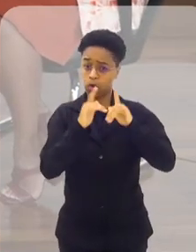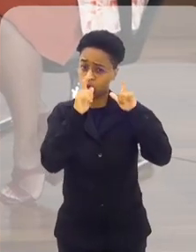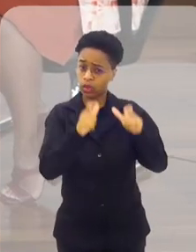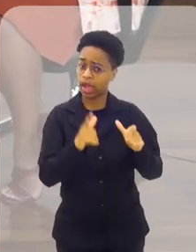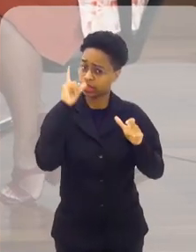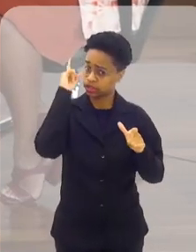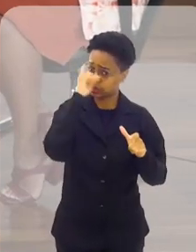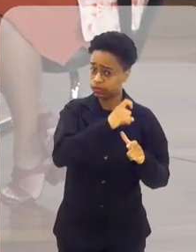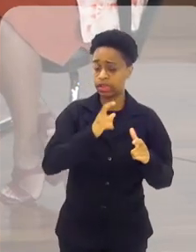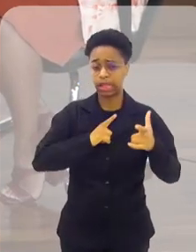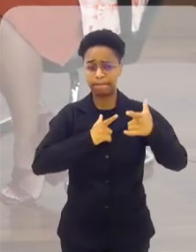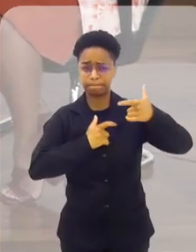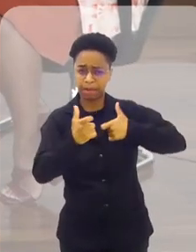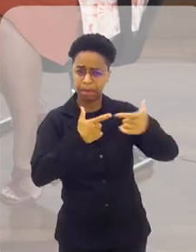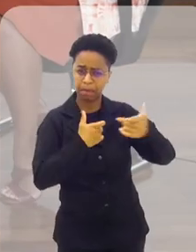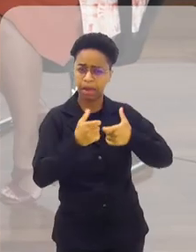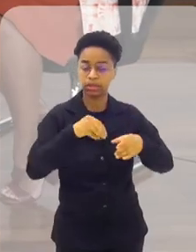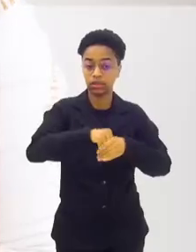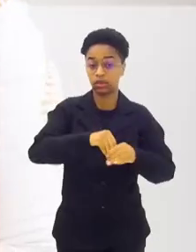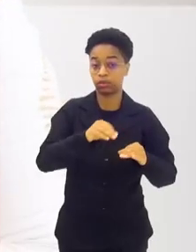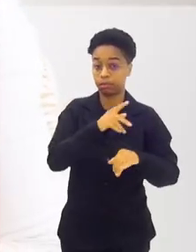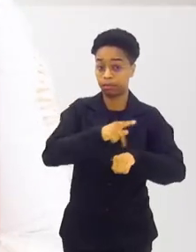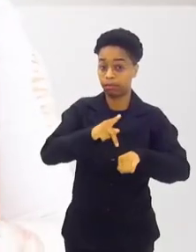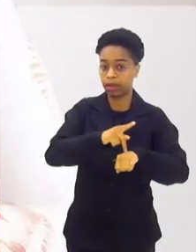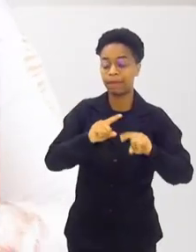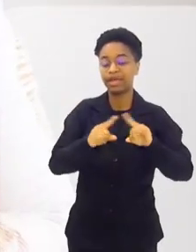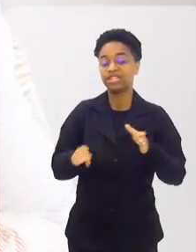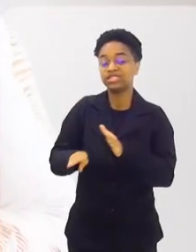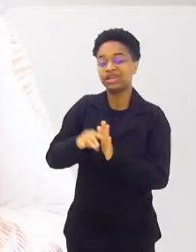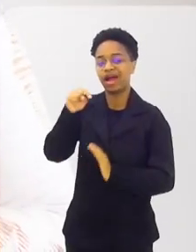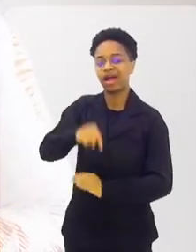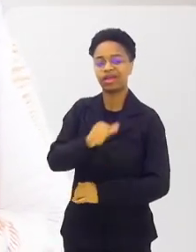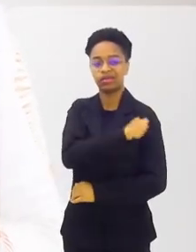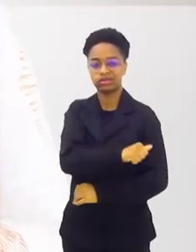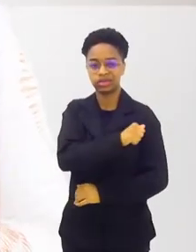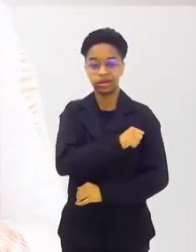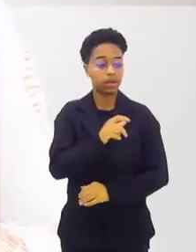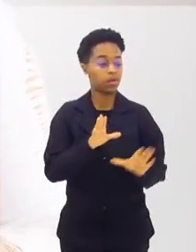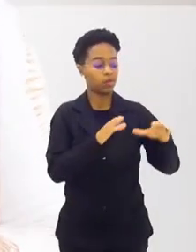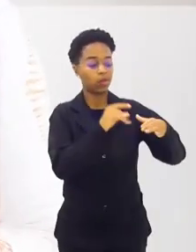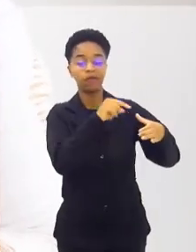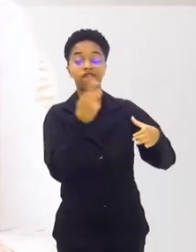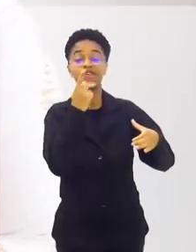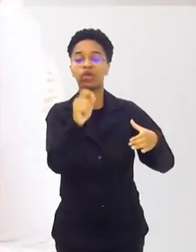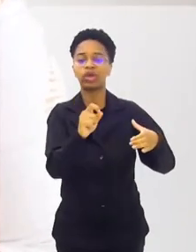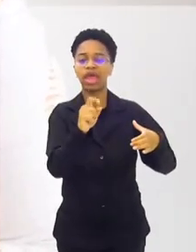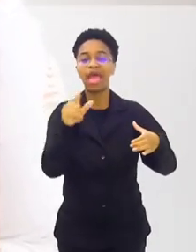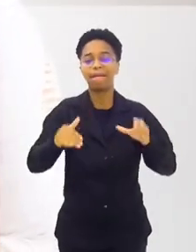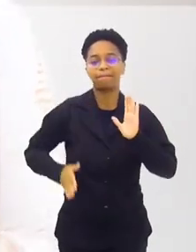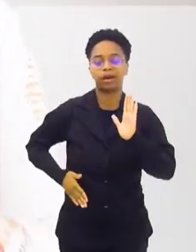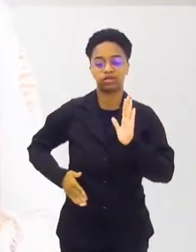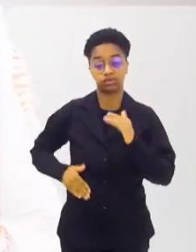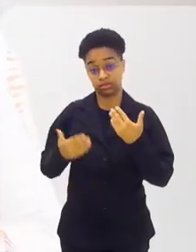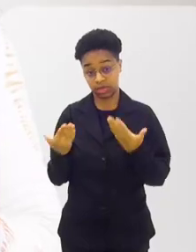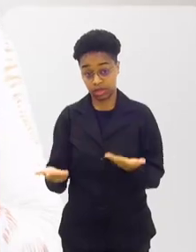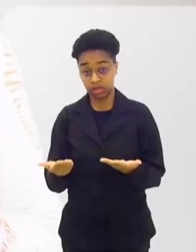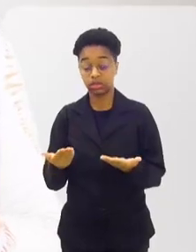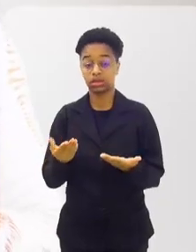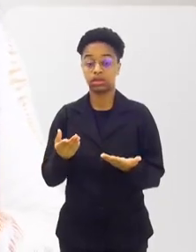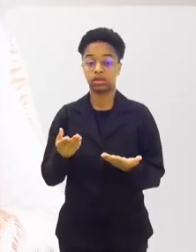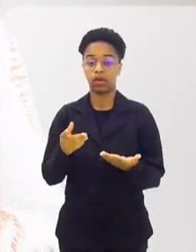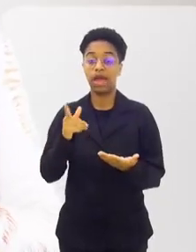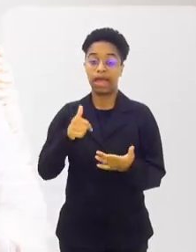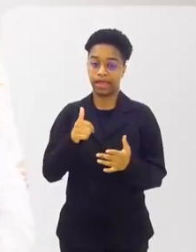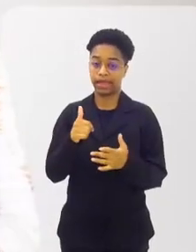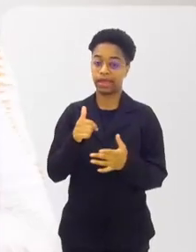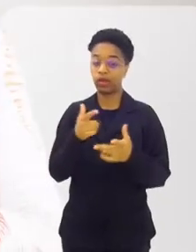muito cruel, de guerra civil, chegam aqui no Rio de Janeiro e ainda são criminalizados. Então, eu acho que esse